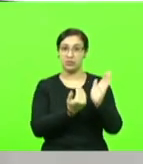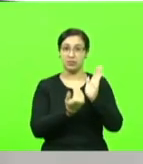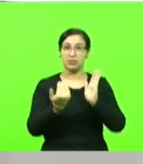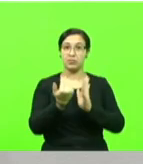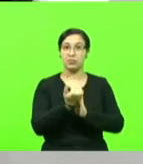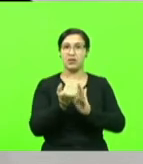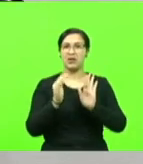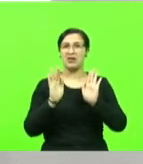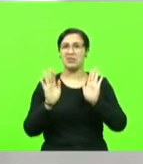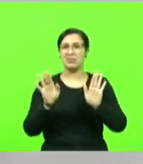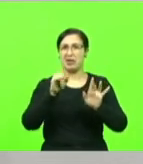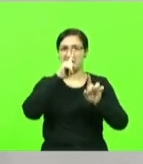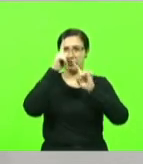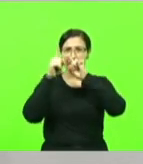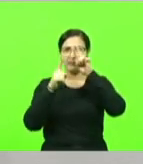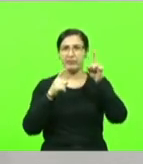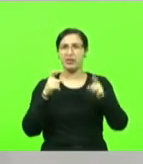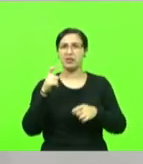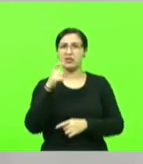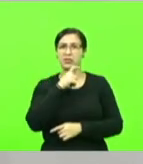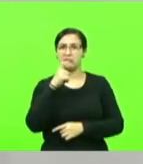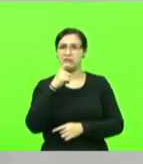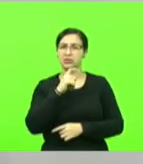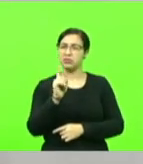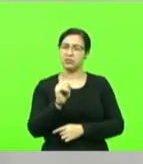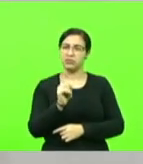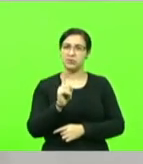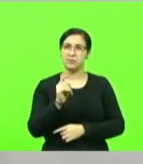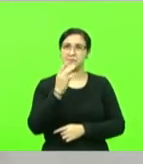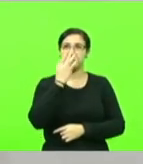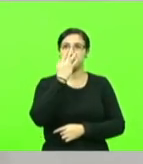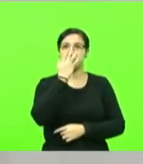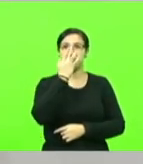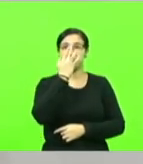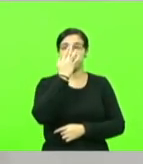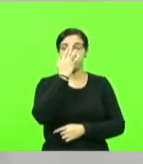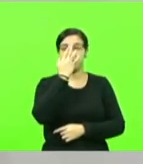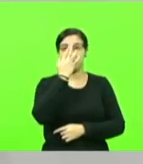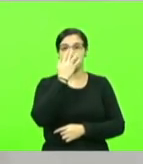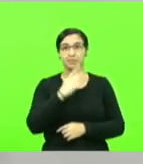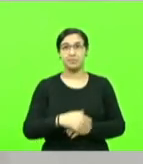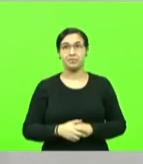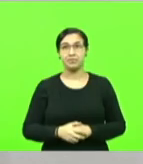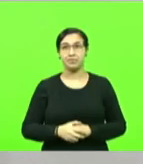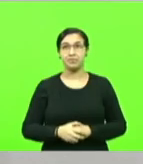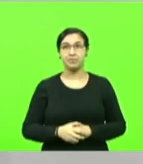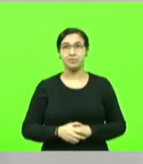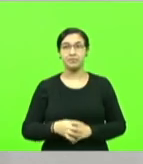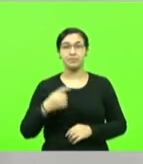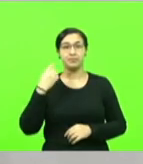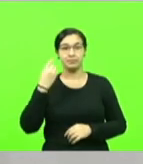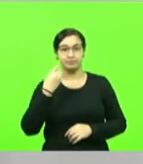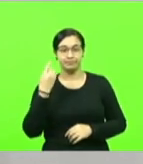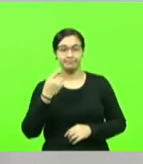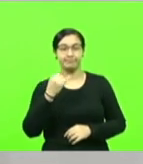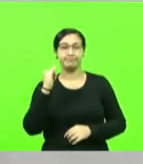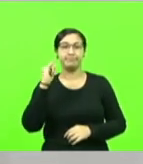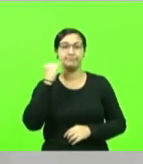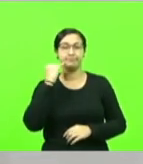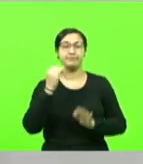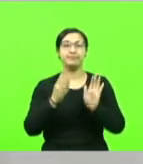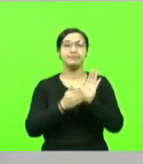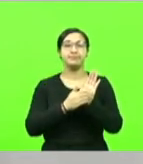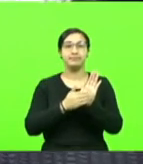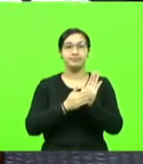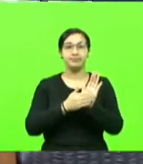não inventem mentiras e narrativas. Deputado Bruno. Deputado Gesser, meus parabéns pela proposta, meus parabéns por